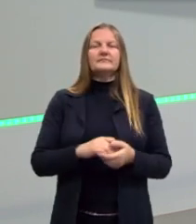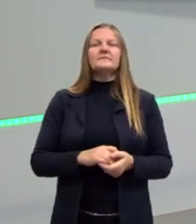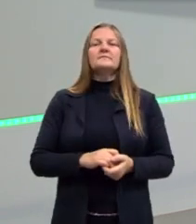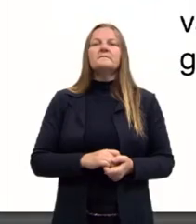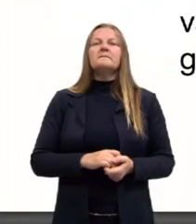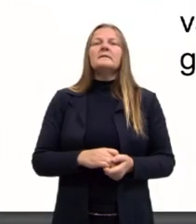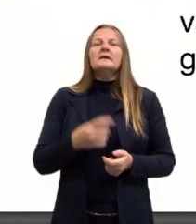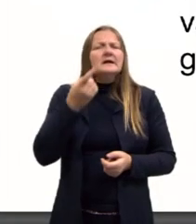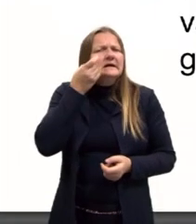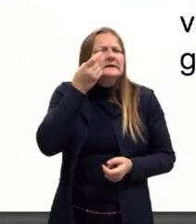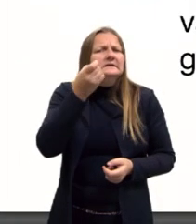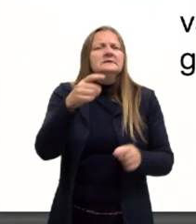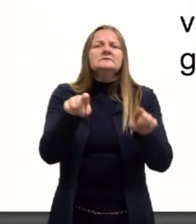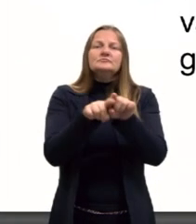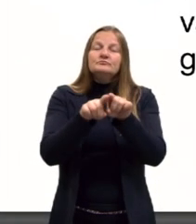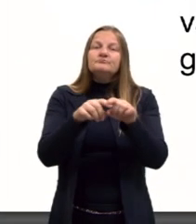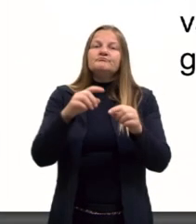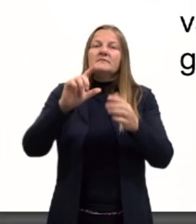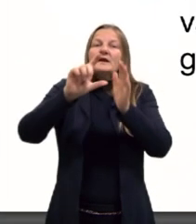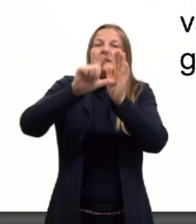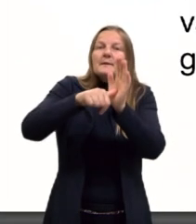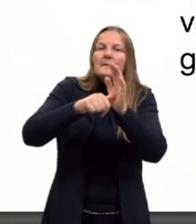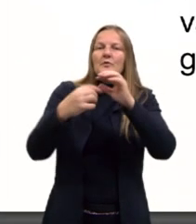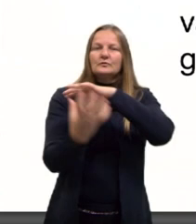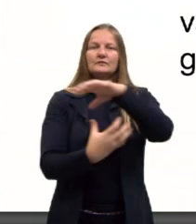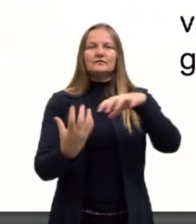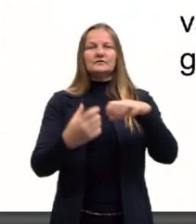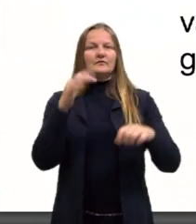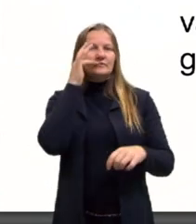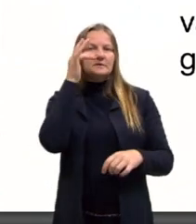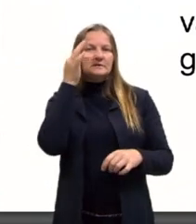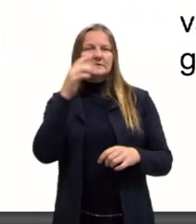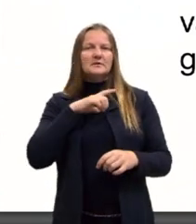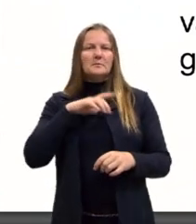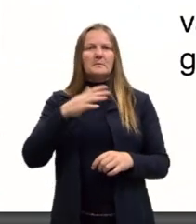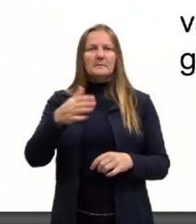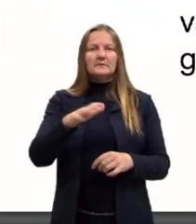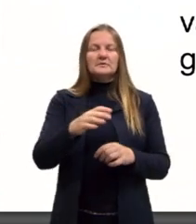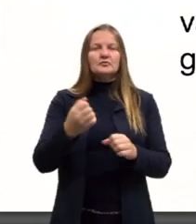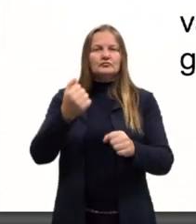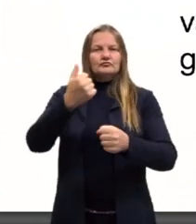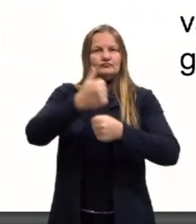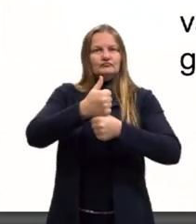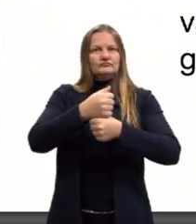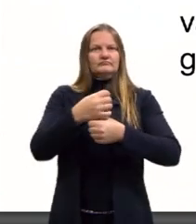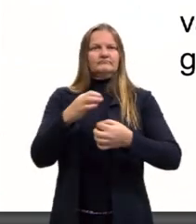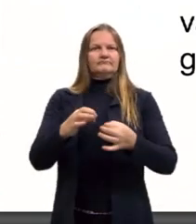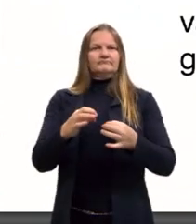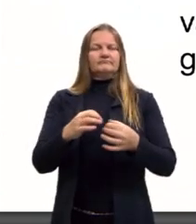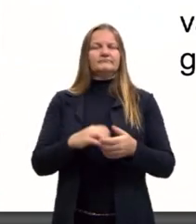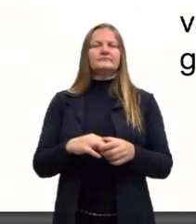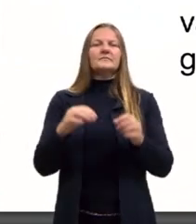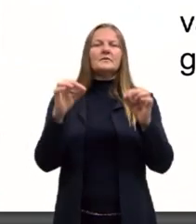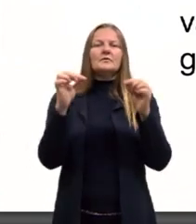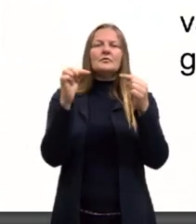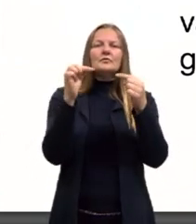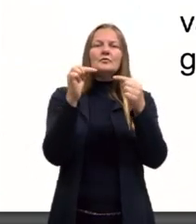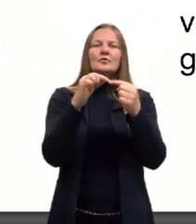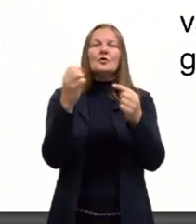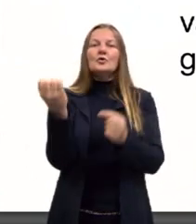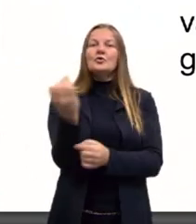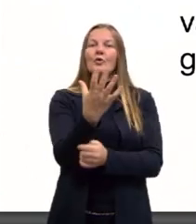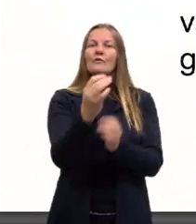que é interessante é que, logo depois da Revolução Francesa, quando ela consegue se instituir, ela estabelece um novo